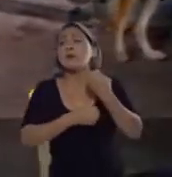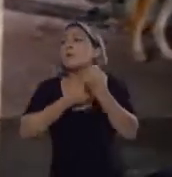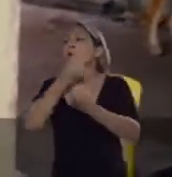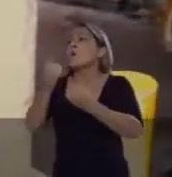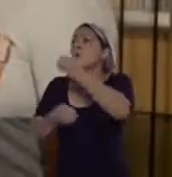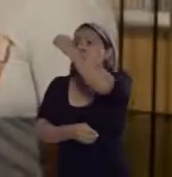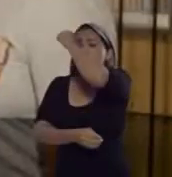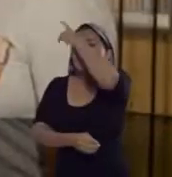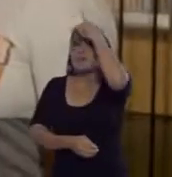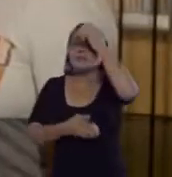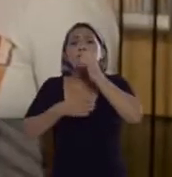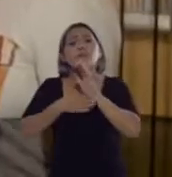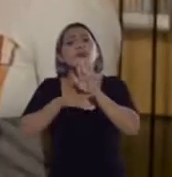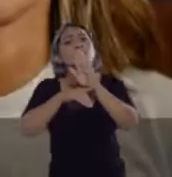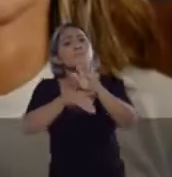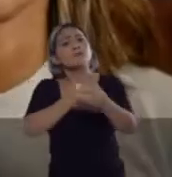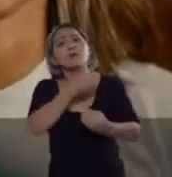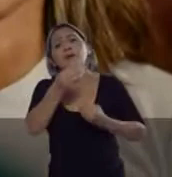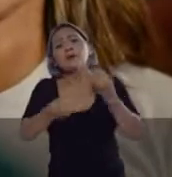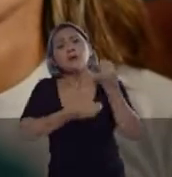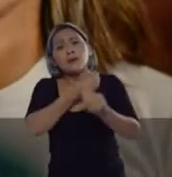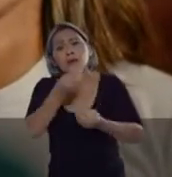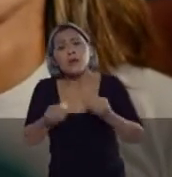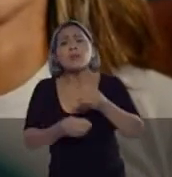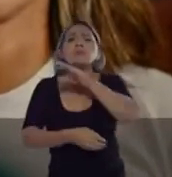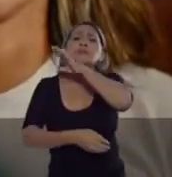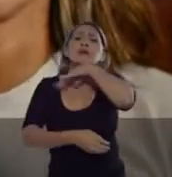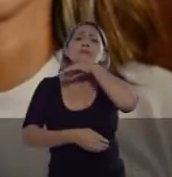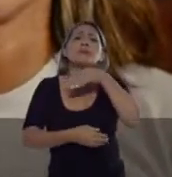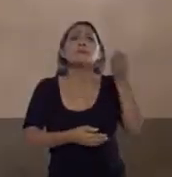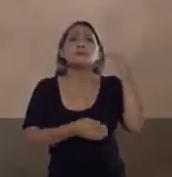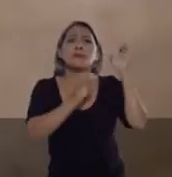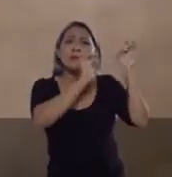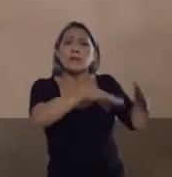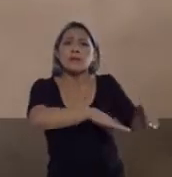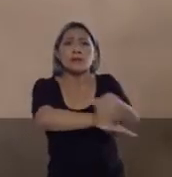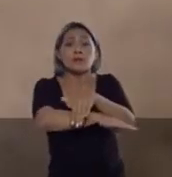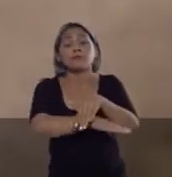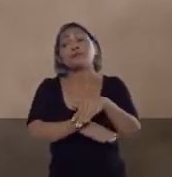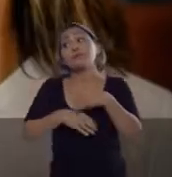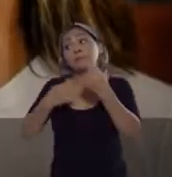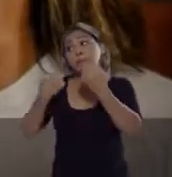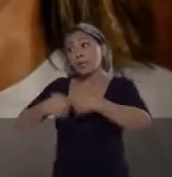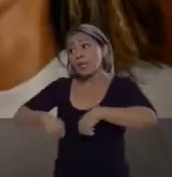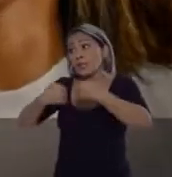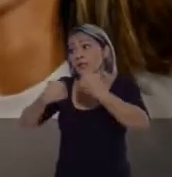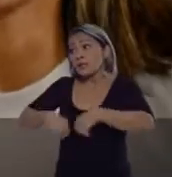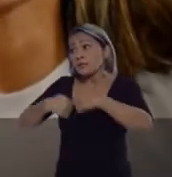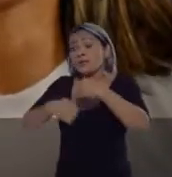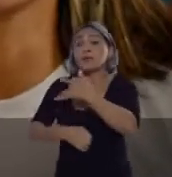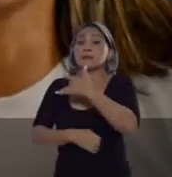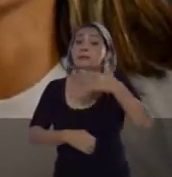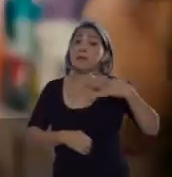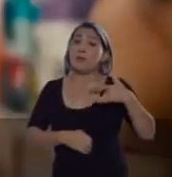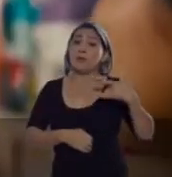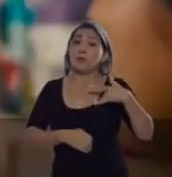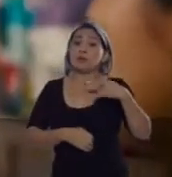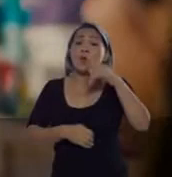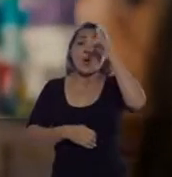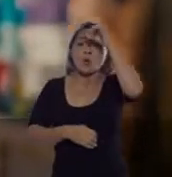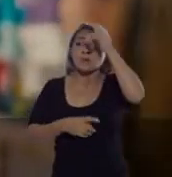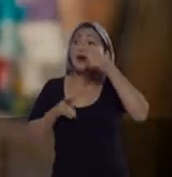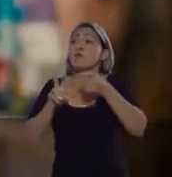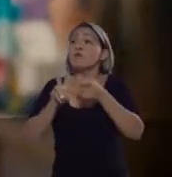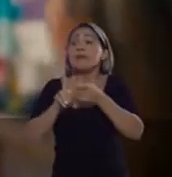Como é que você acha que a Prefeitura pode ajudar mais na situação dos animais abandonados? O que precisa mesmo é de saúde pública. O